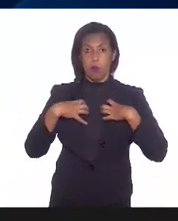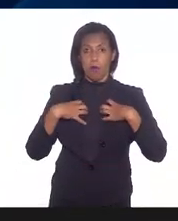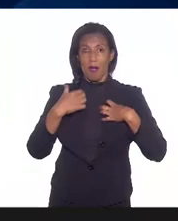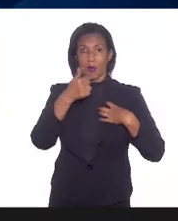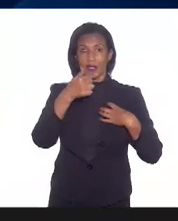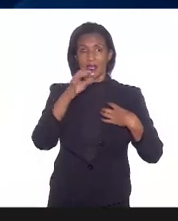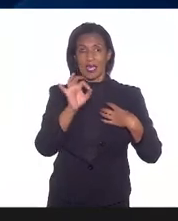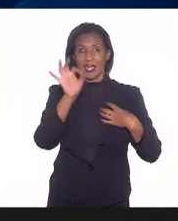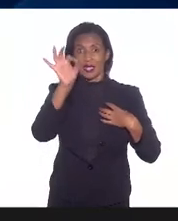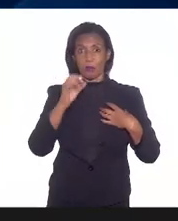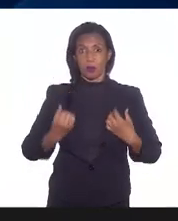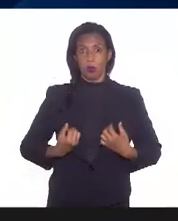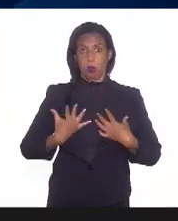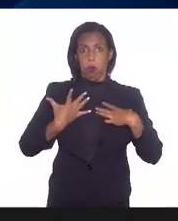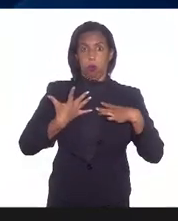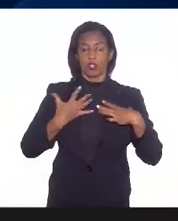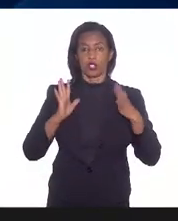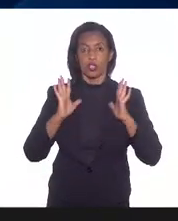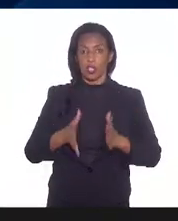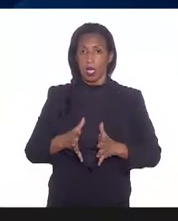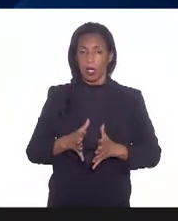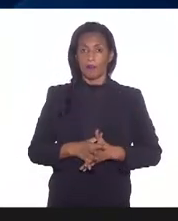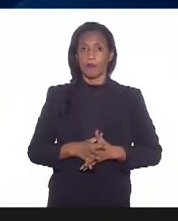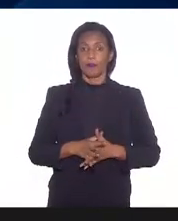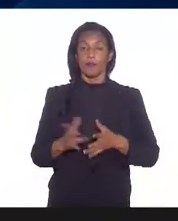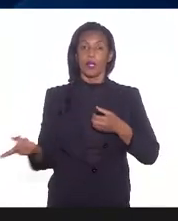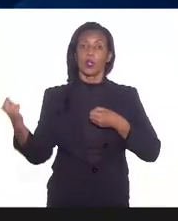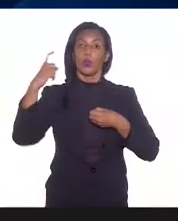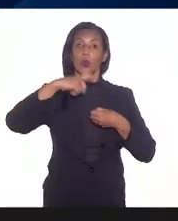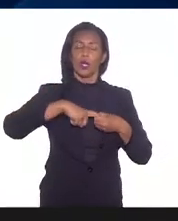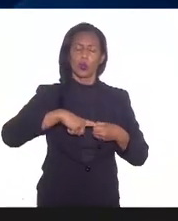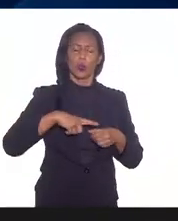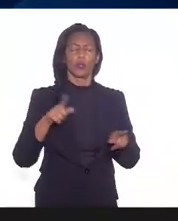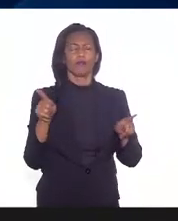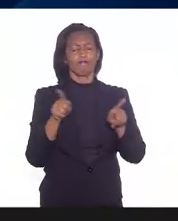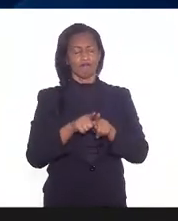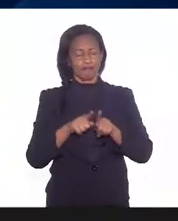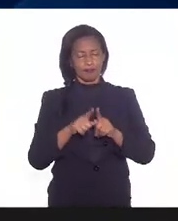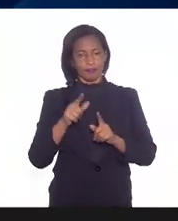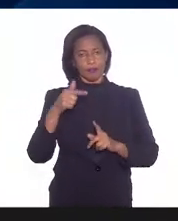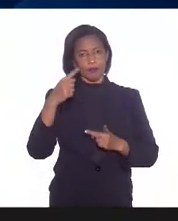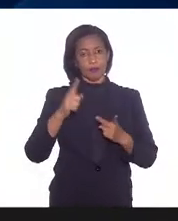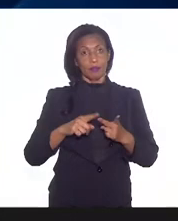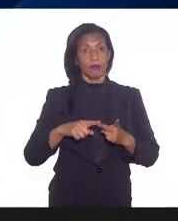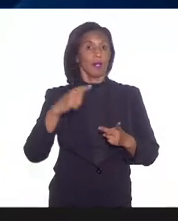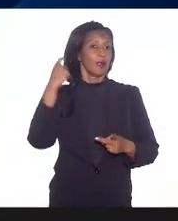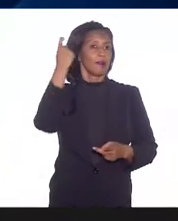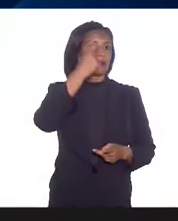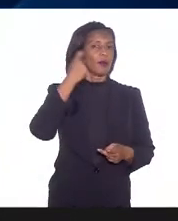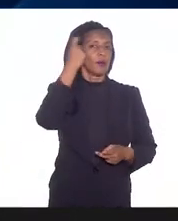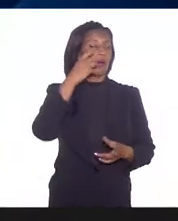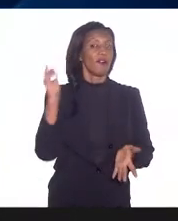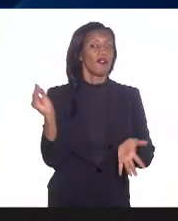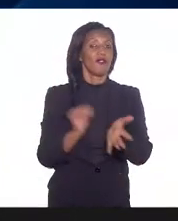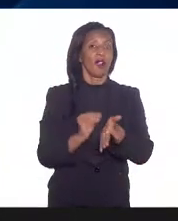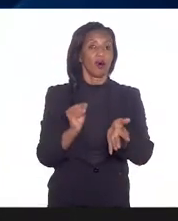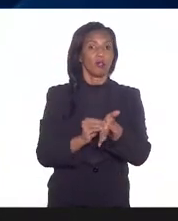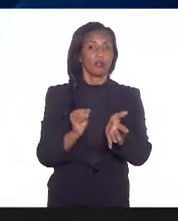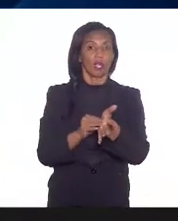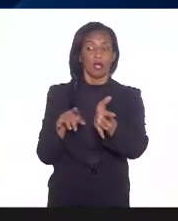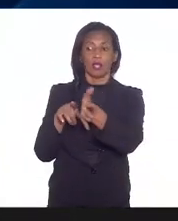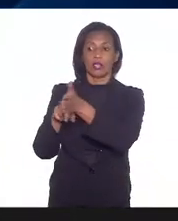comprometido. Então, seria isso. o retorno, uma preocupação nossa do retorno é a falta de exame